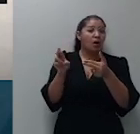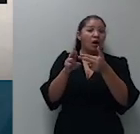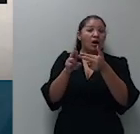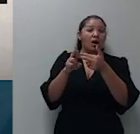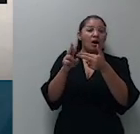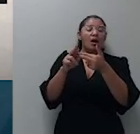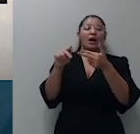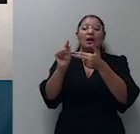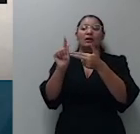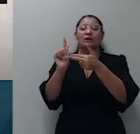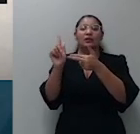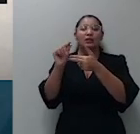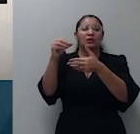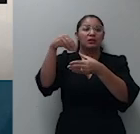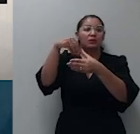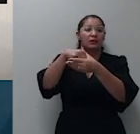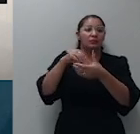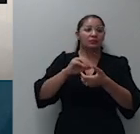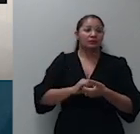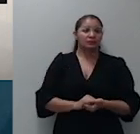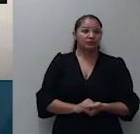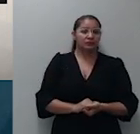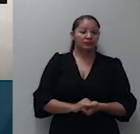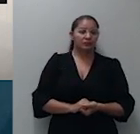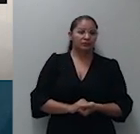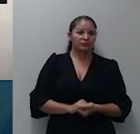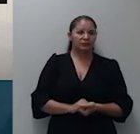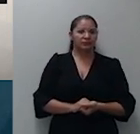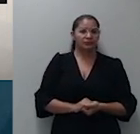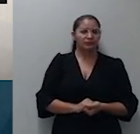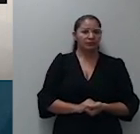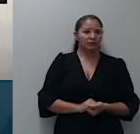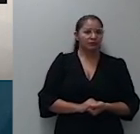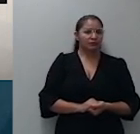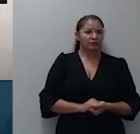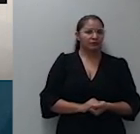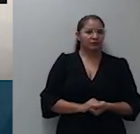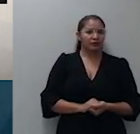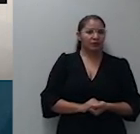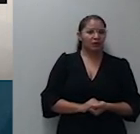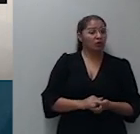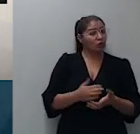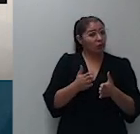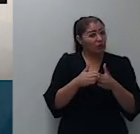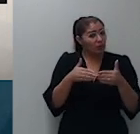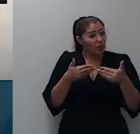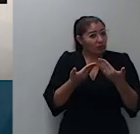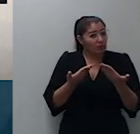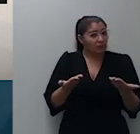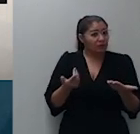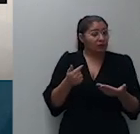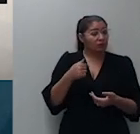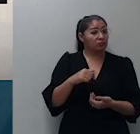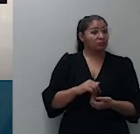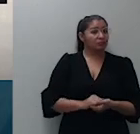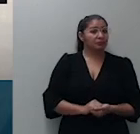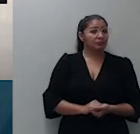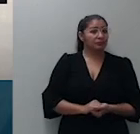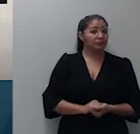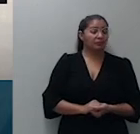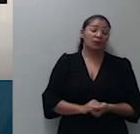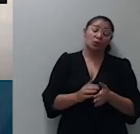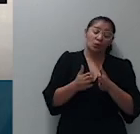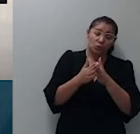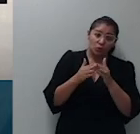de minha parte não há óbvio se todavia eu com todas as vênias já por essas